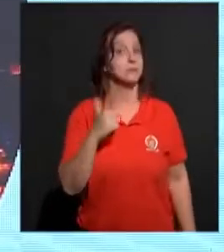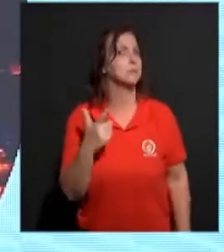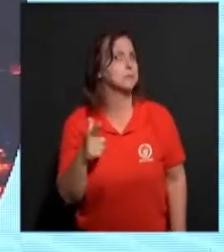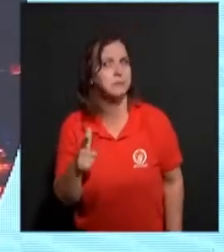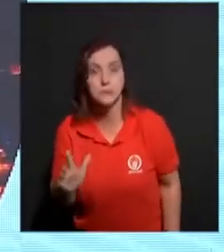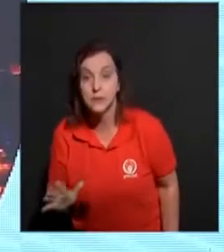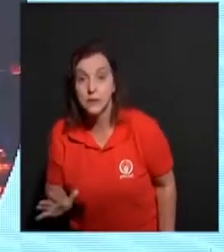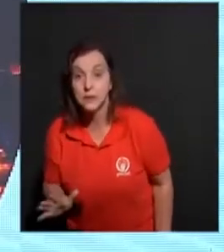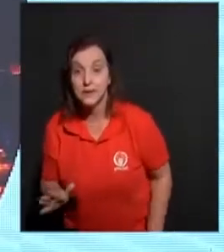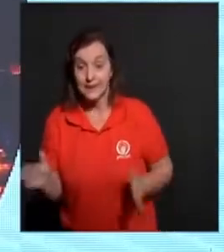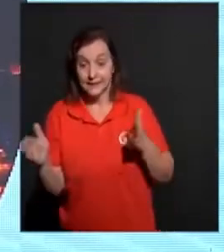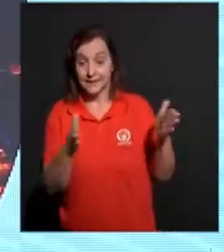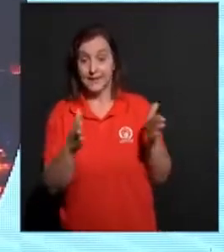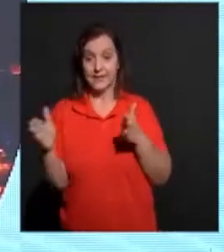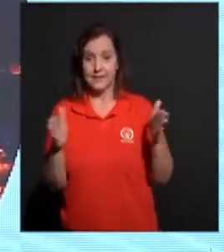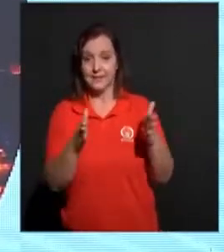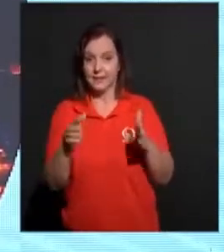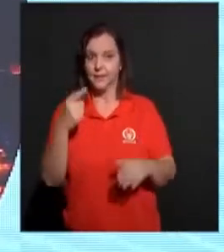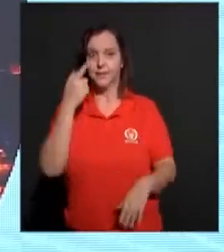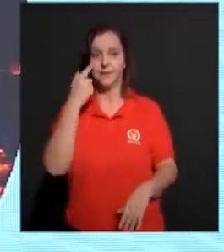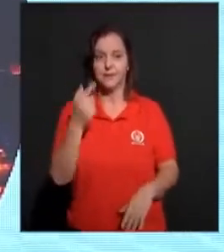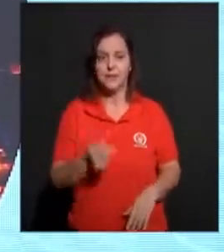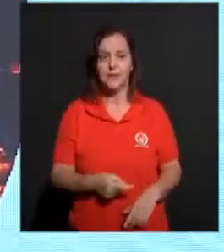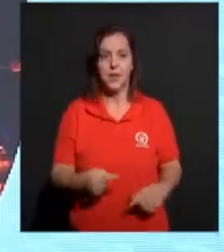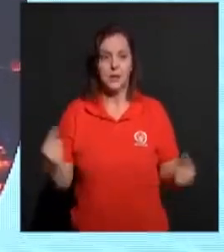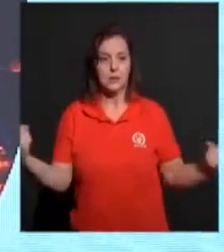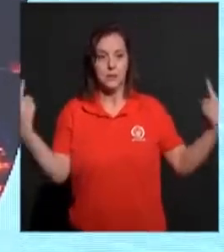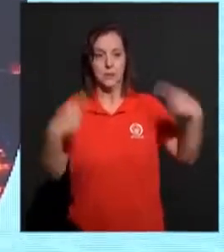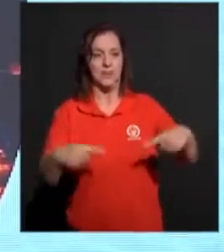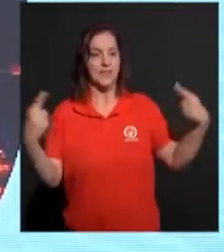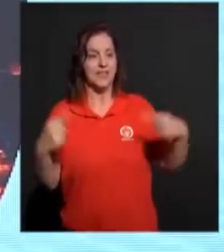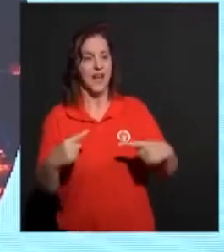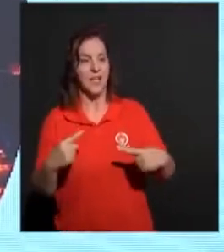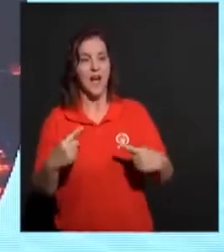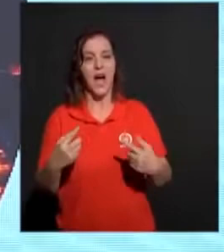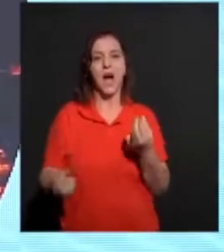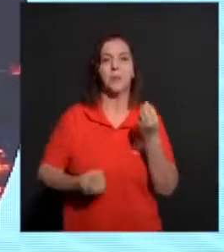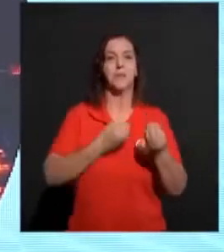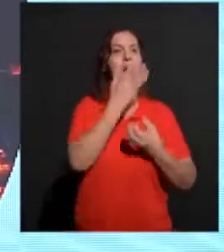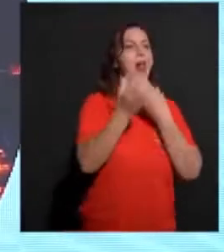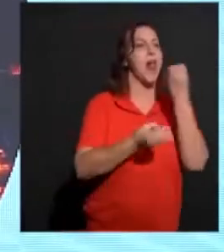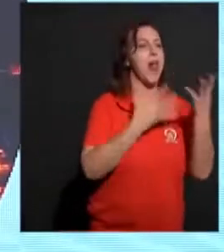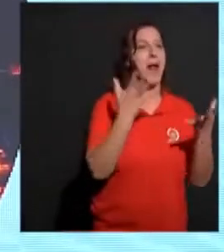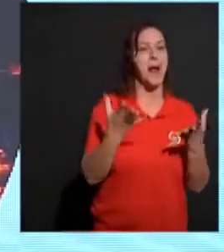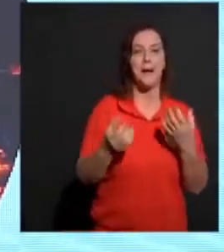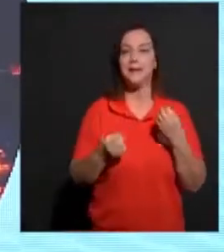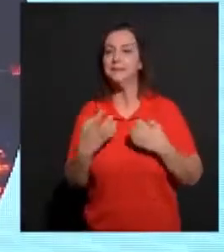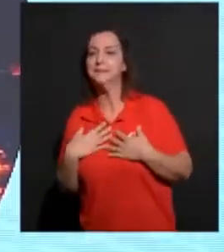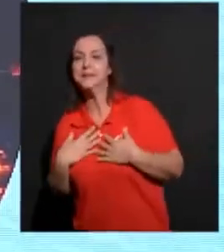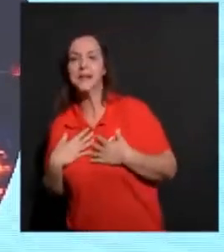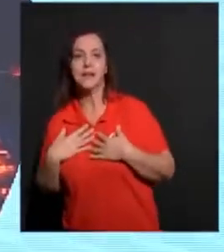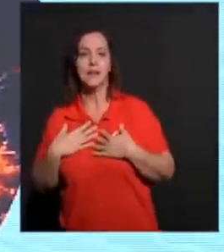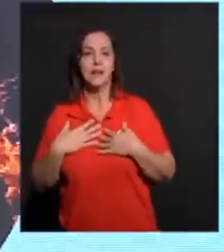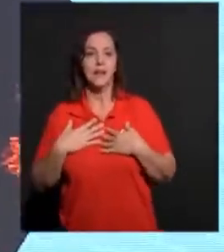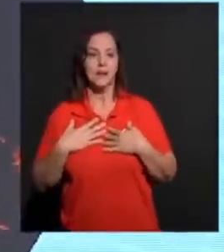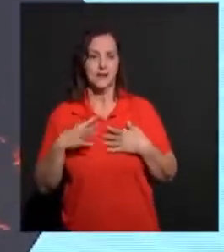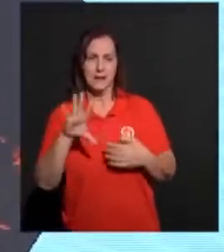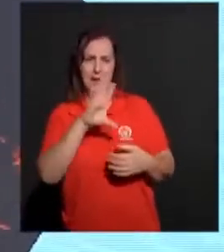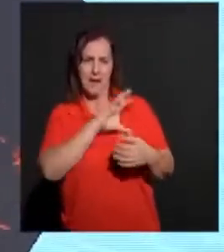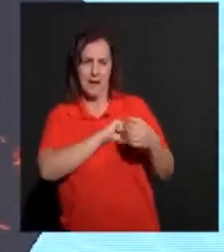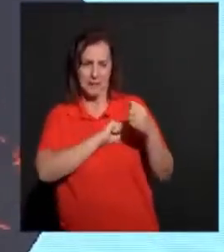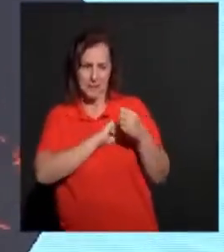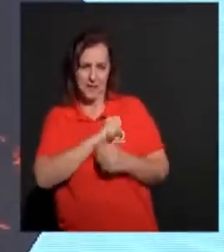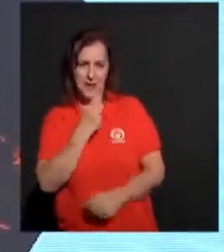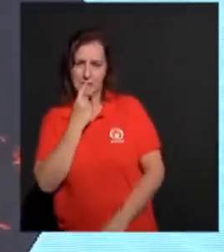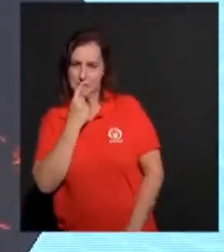vivido. É uma competição de quem fala mais de que não, não. O amor não é invejoso. Isso não tem nada a ver. O